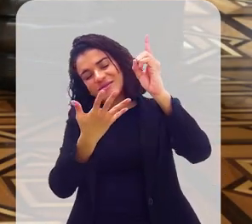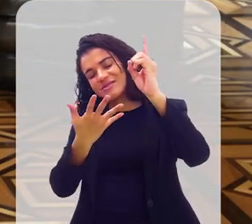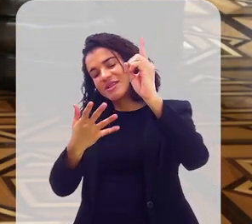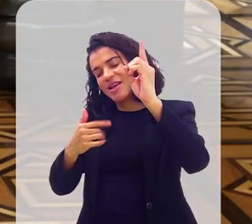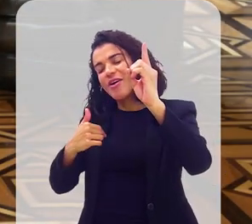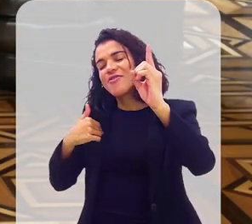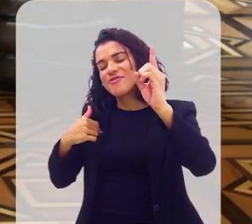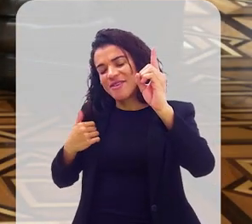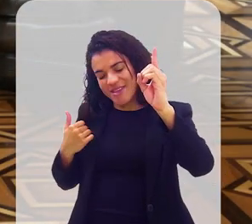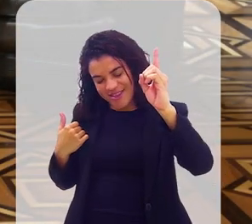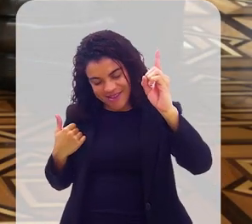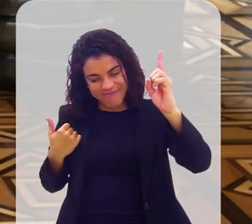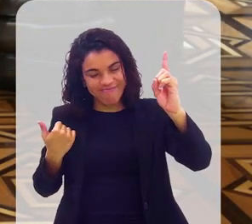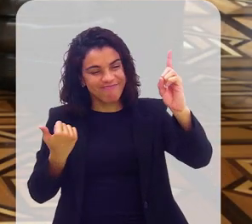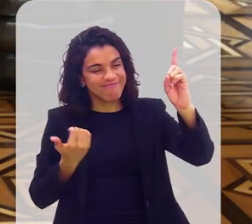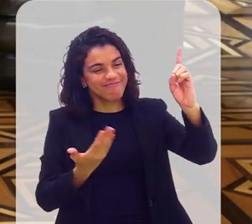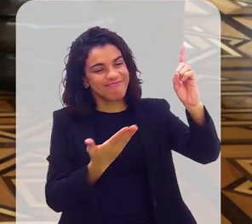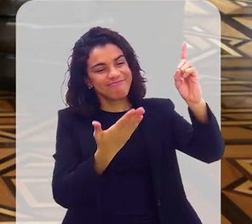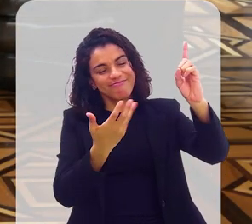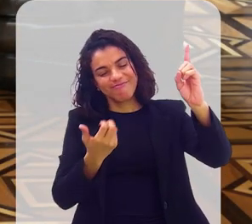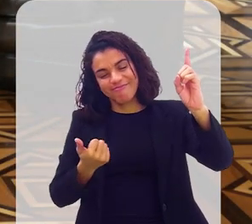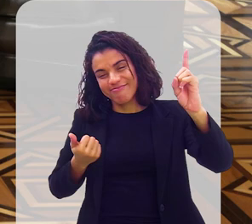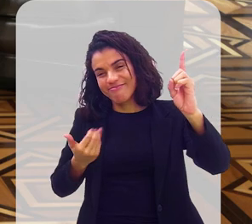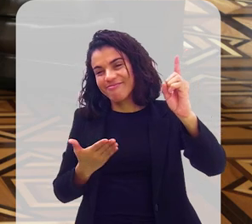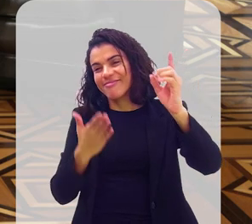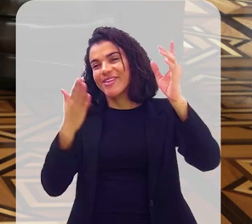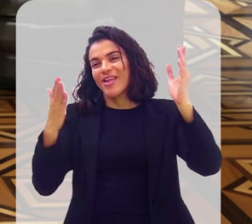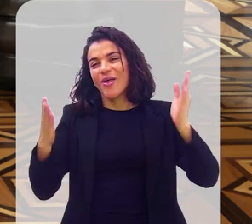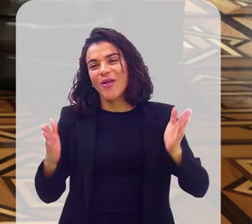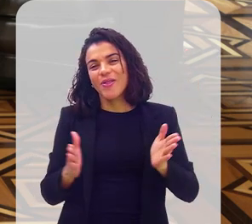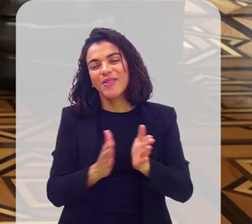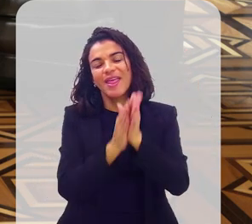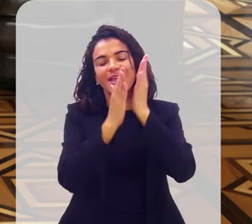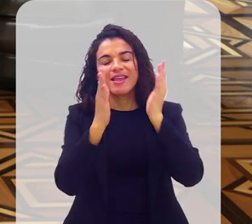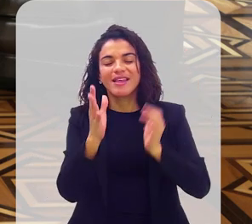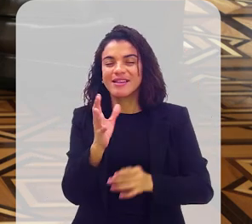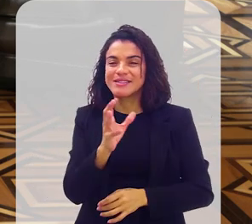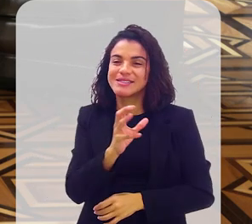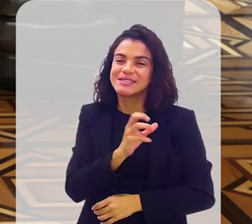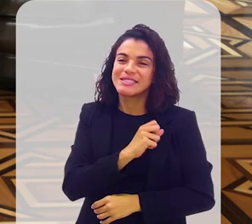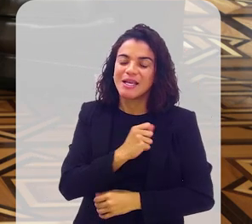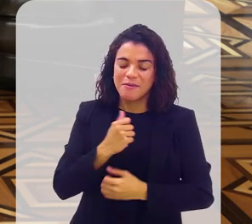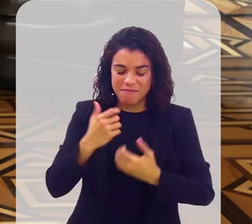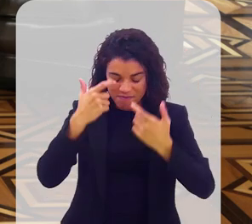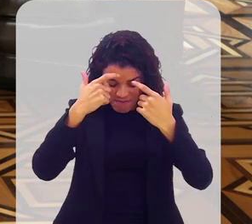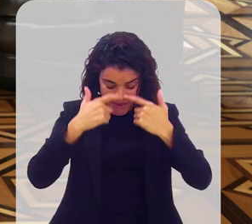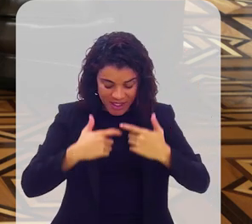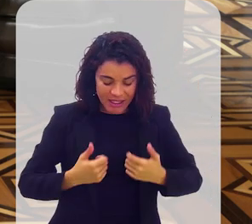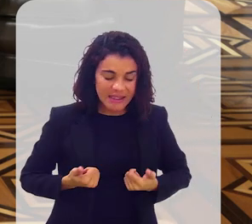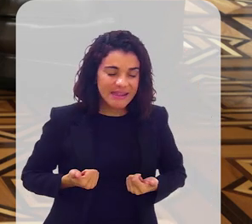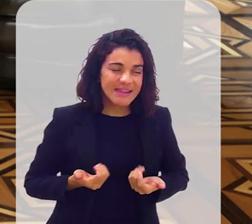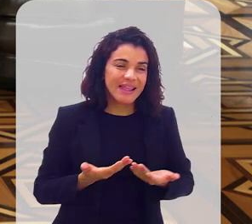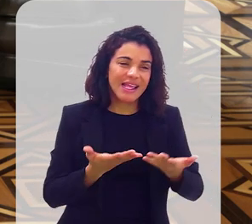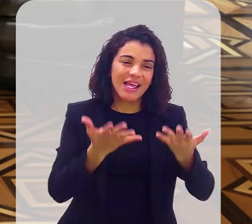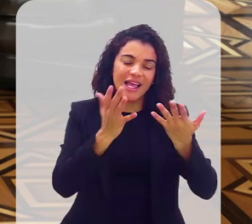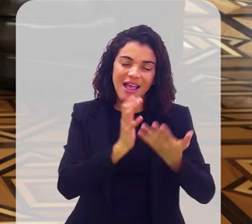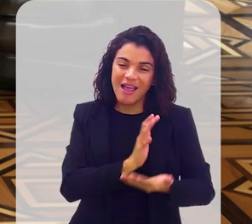Vim pra trazer minha adoração E entregar meu